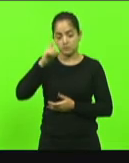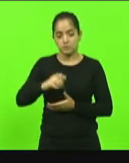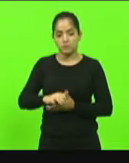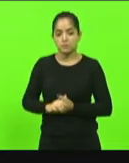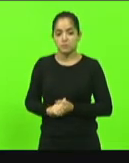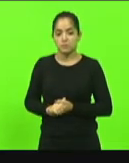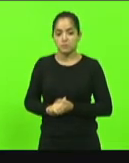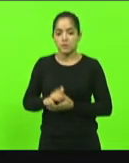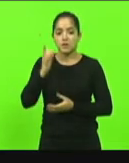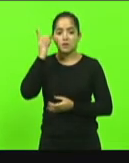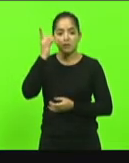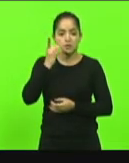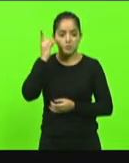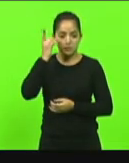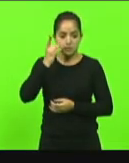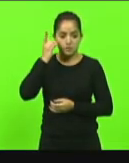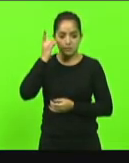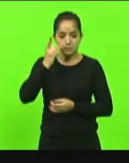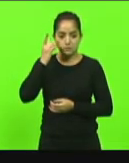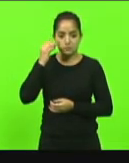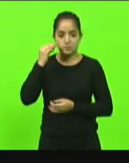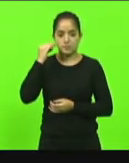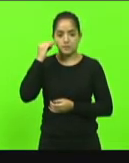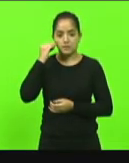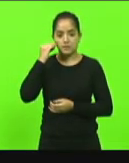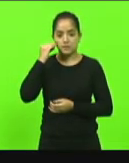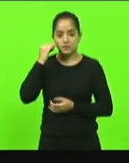Com o voto a deputada Marlene Fengler.